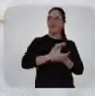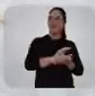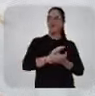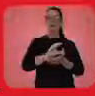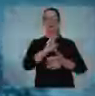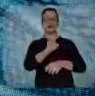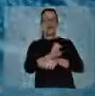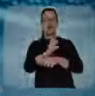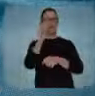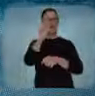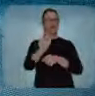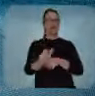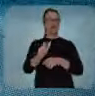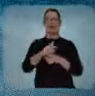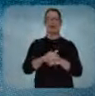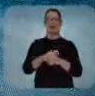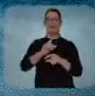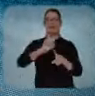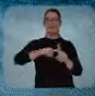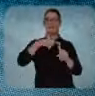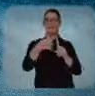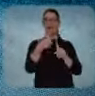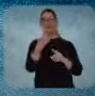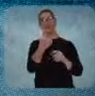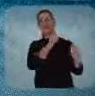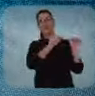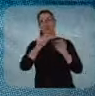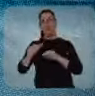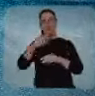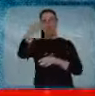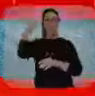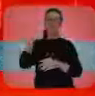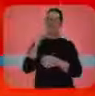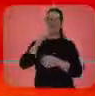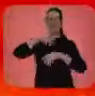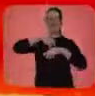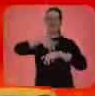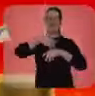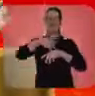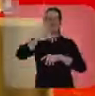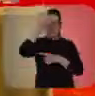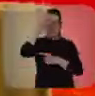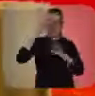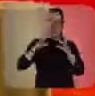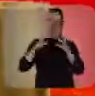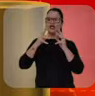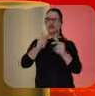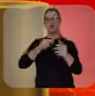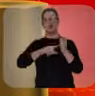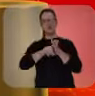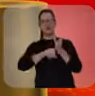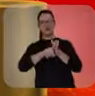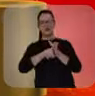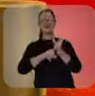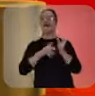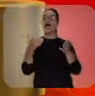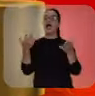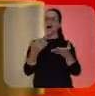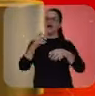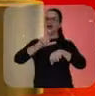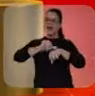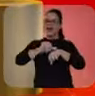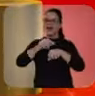com o Projeto Casulo e o Fundo Estadual da Mulher. Mais uma semana em Marília Reis, segue firme na